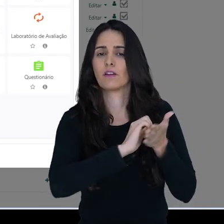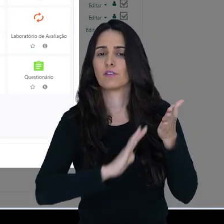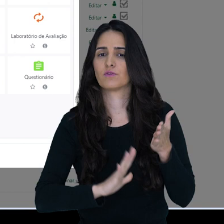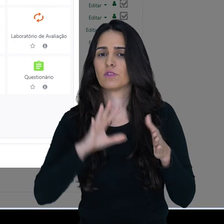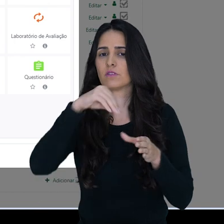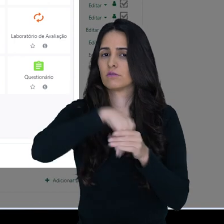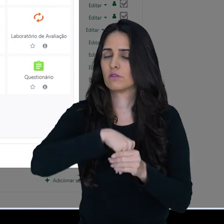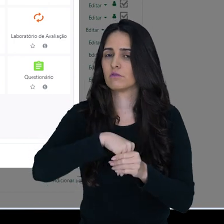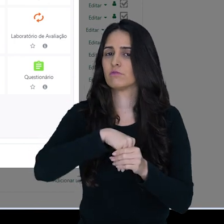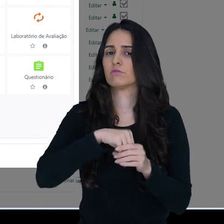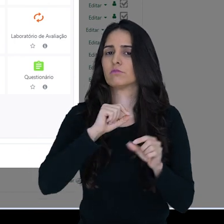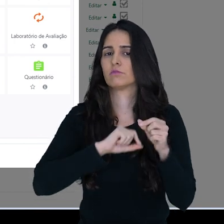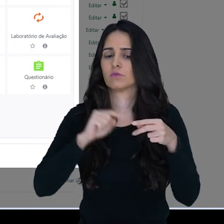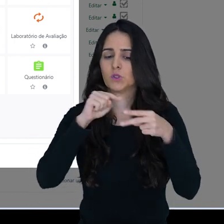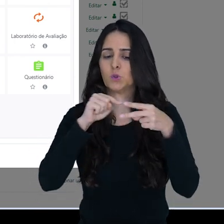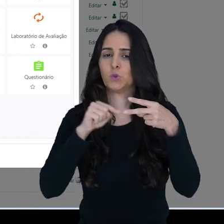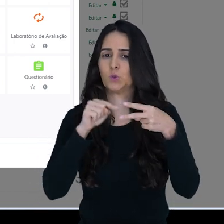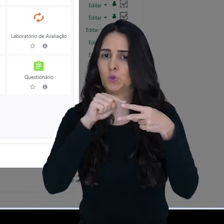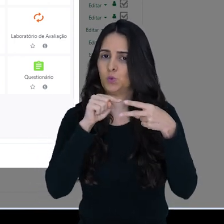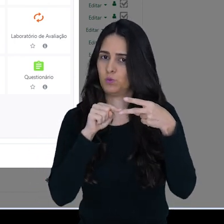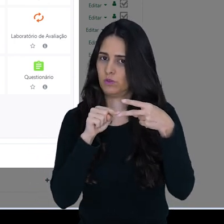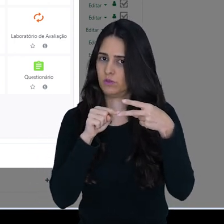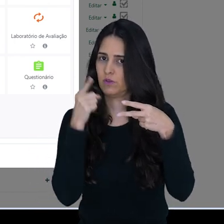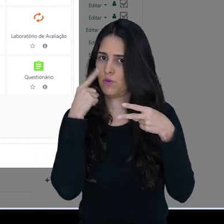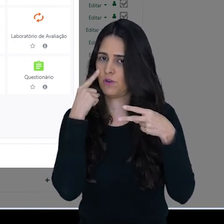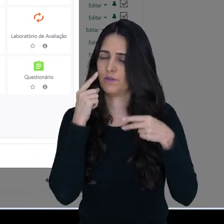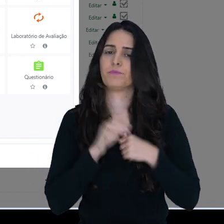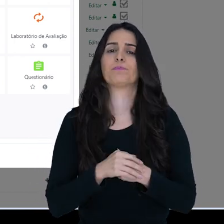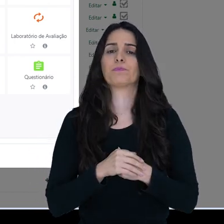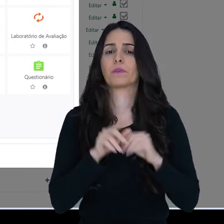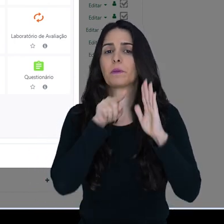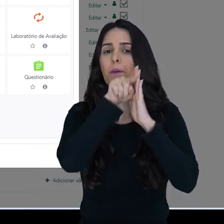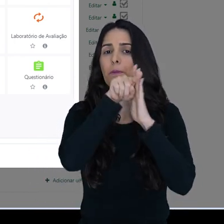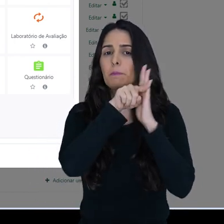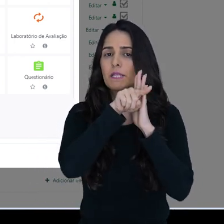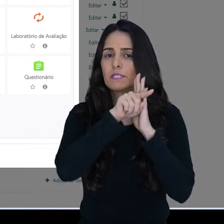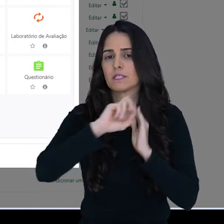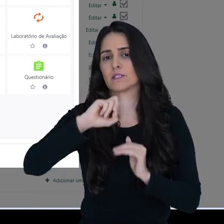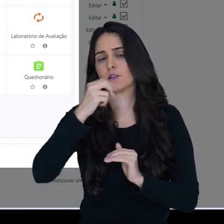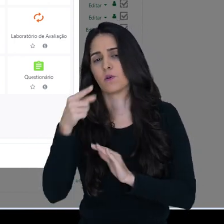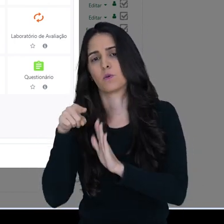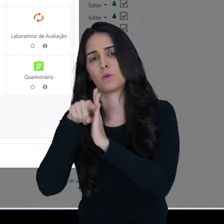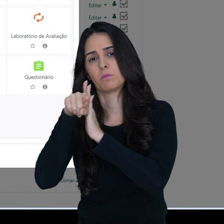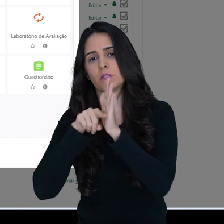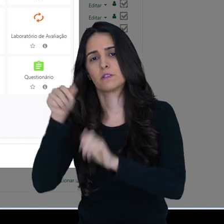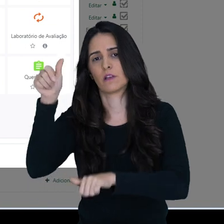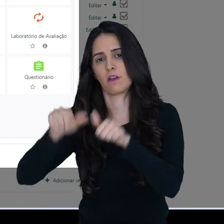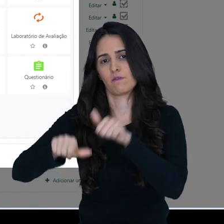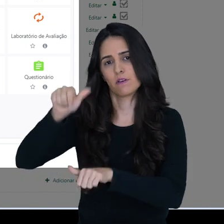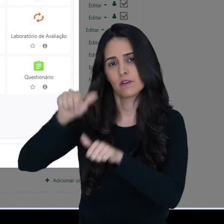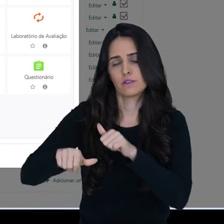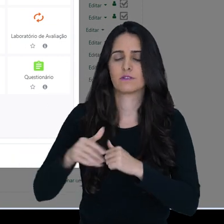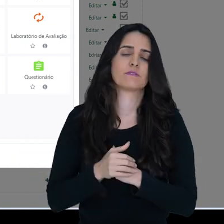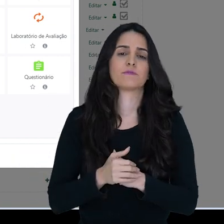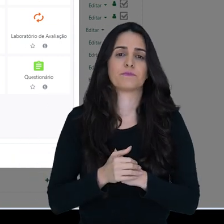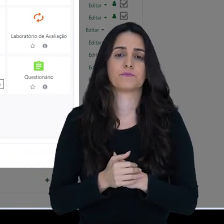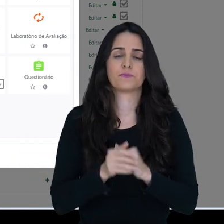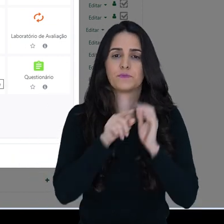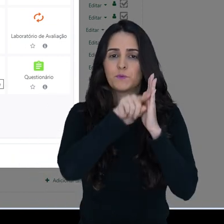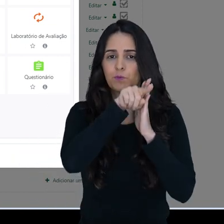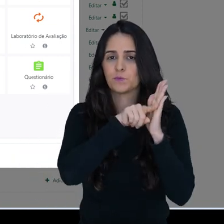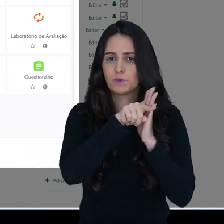Em atividades, nós temos as duas opções aqui, pesquisa ou pesquisa de